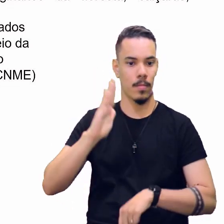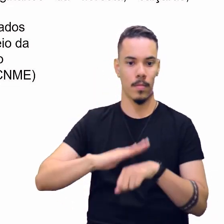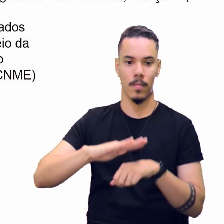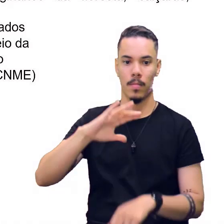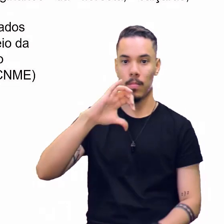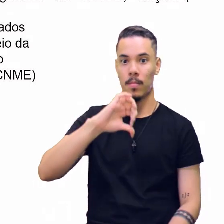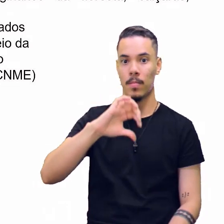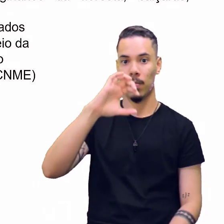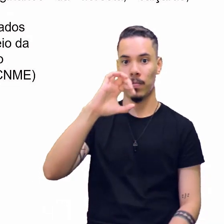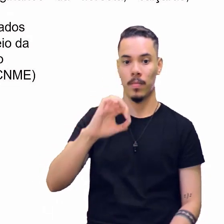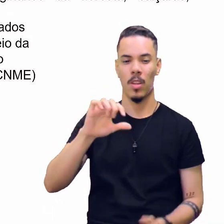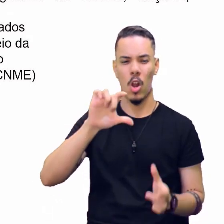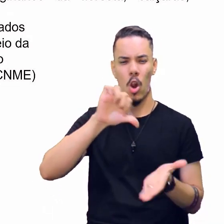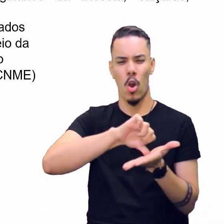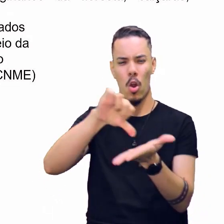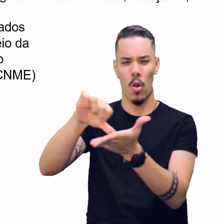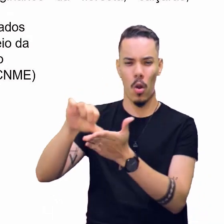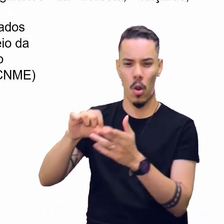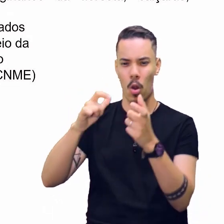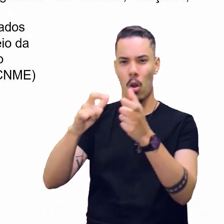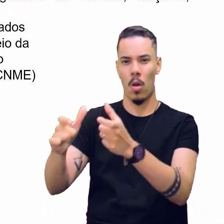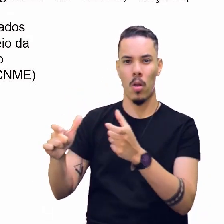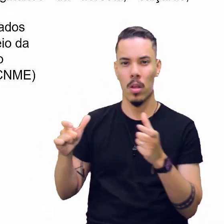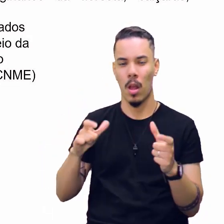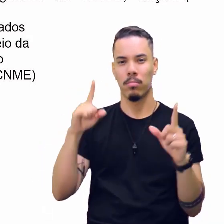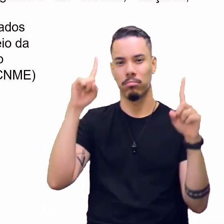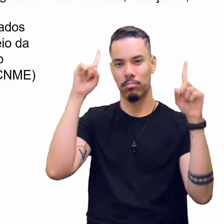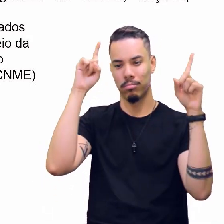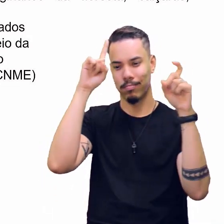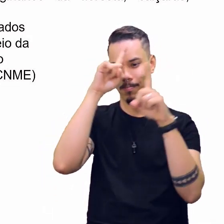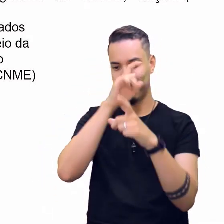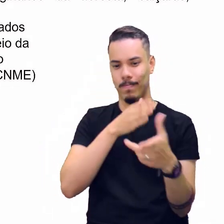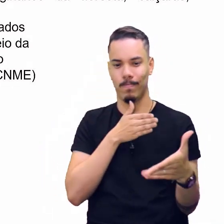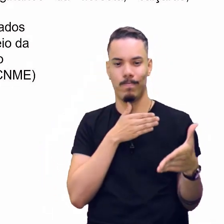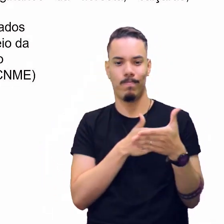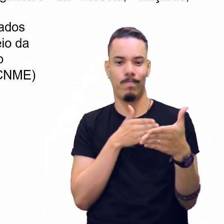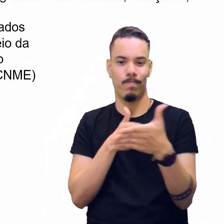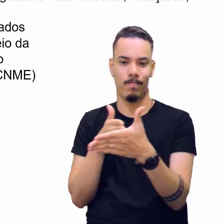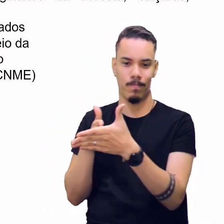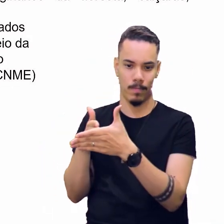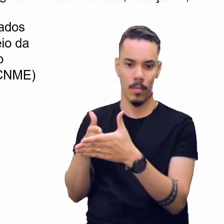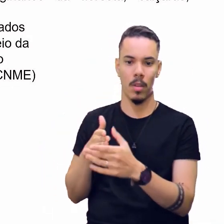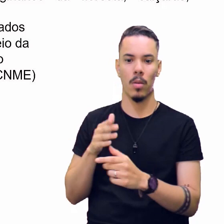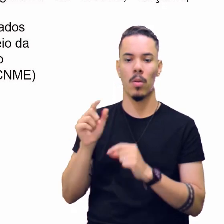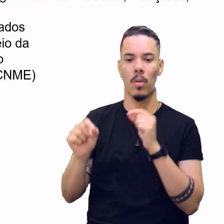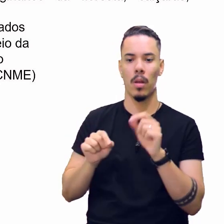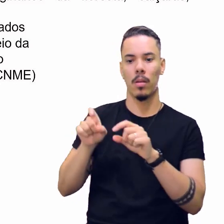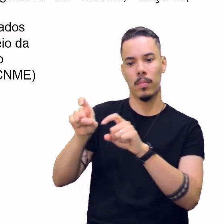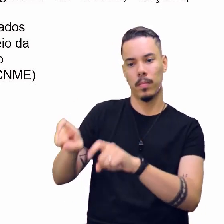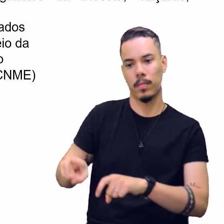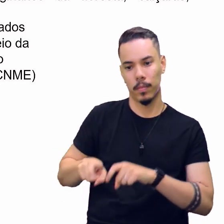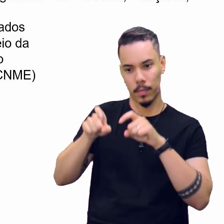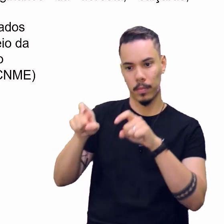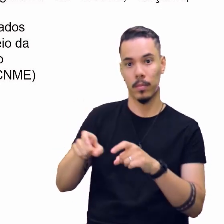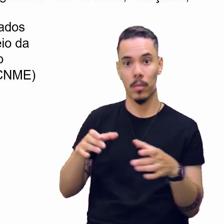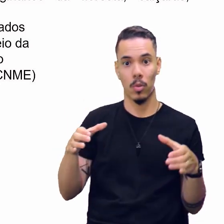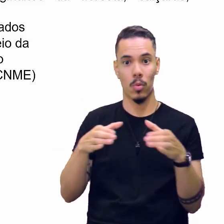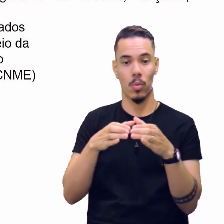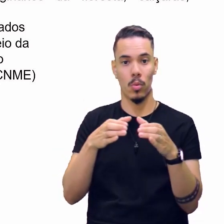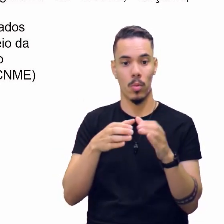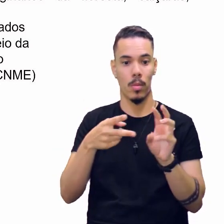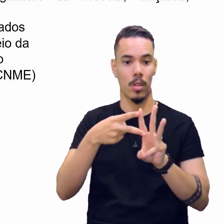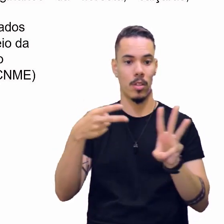mais de 90 localidades de difícil acesso. Entre zonas rurais, áreas de grupos